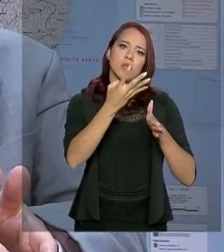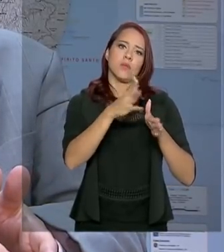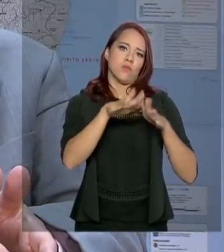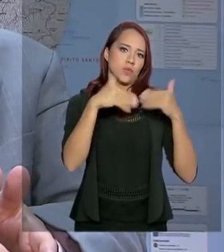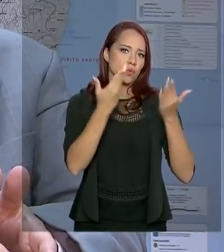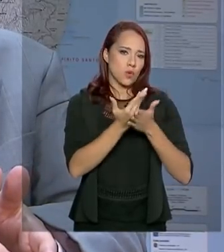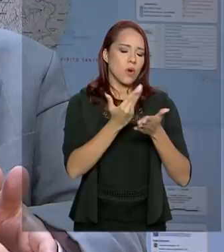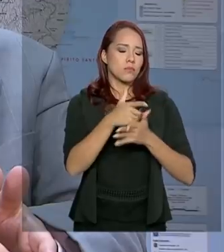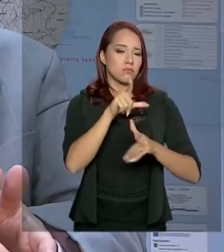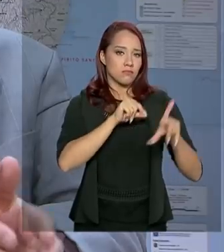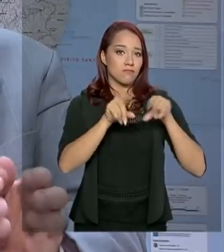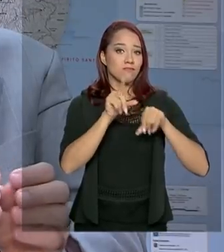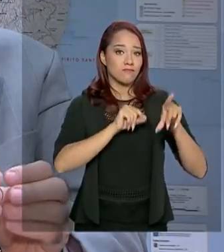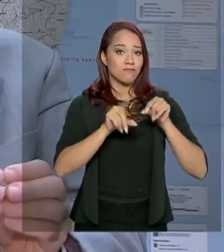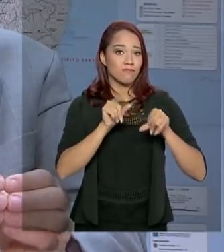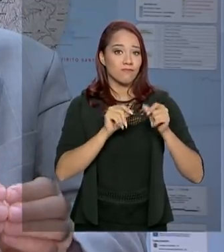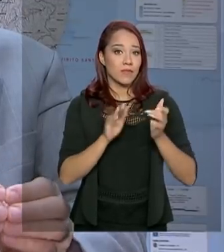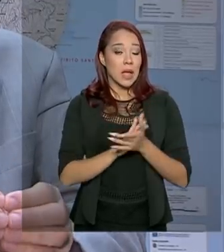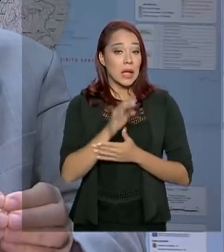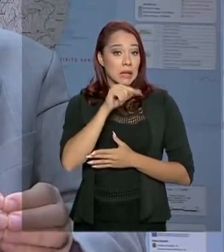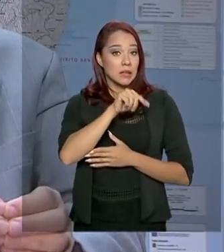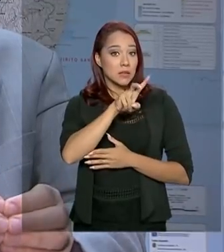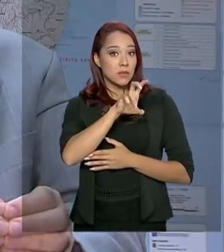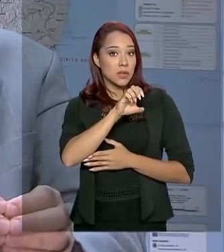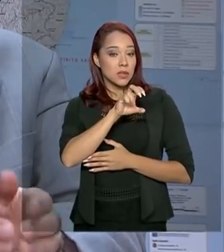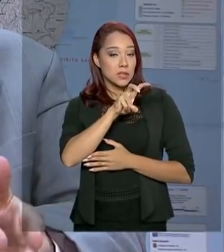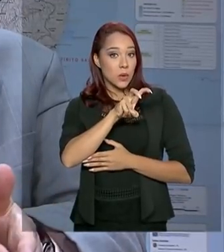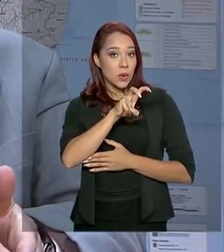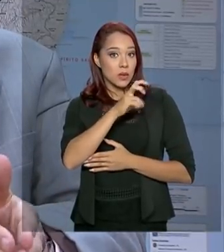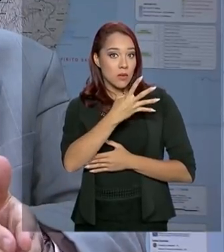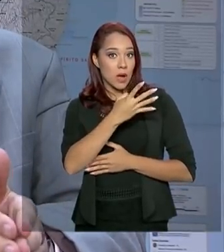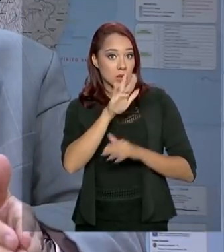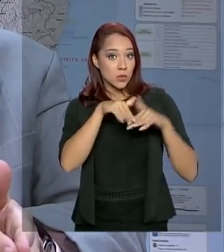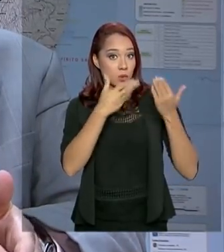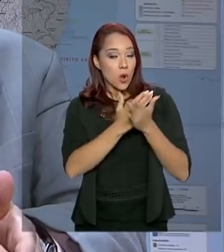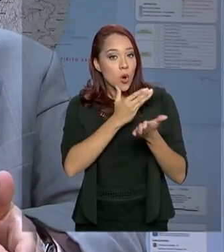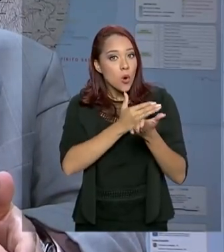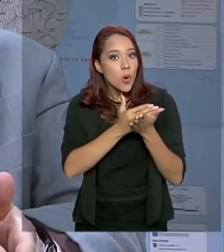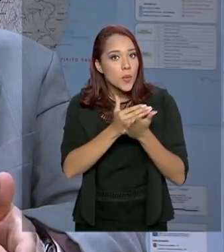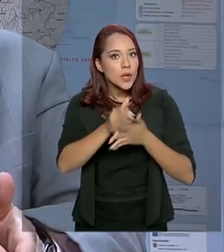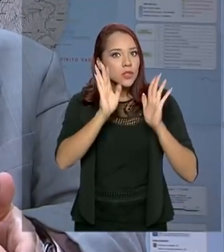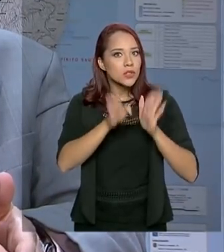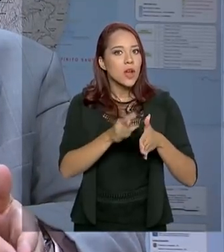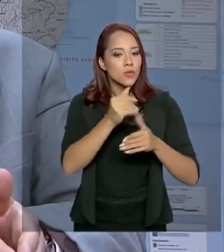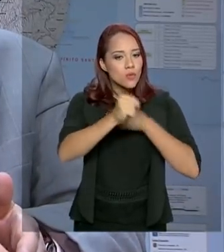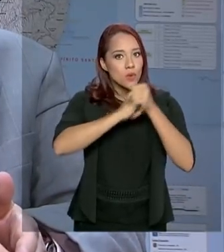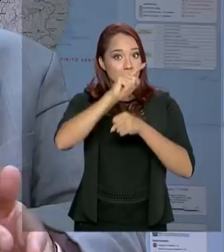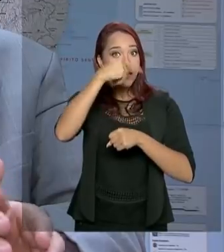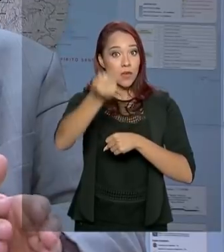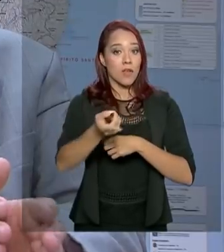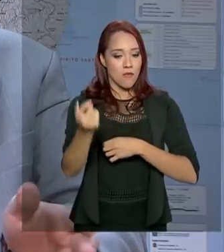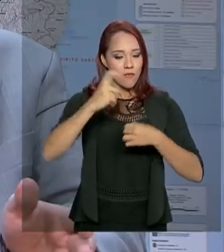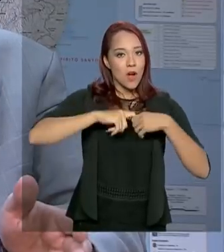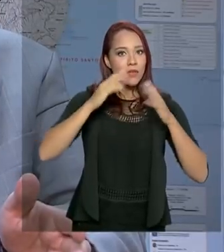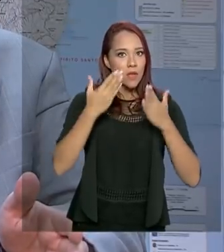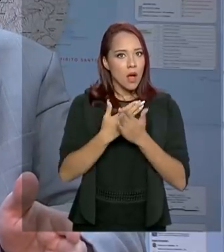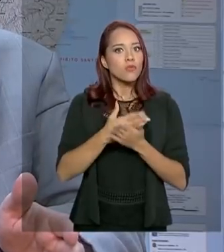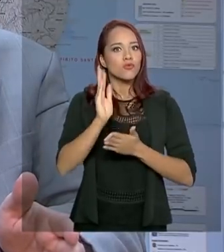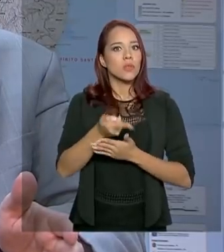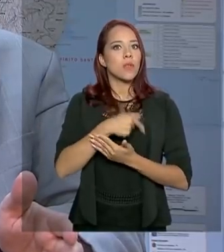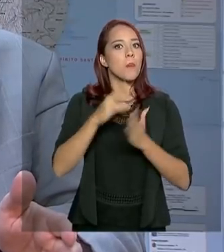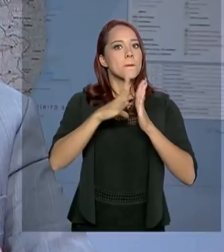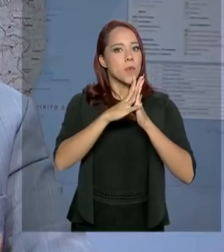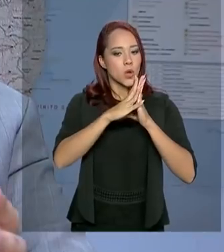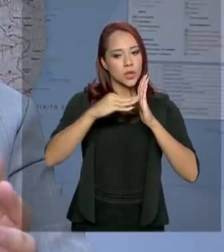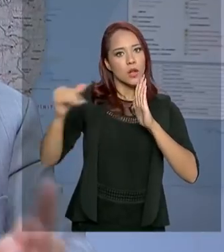selecionadas. E essas 54 escolas começam a funcionar já no começo do ano que vem. Na volta às aulas, já tem o modelo